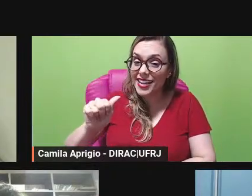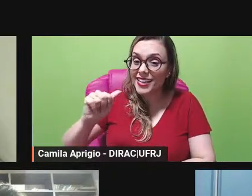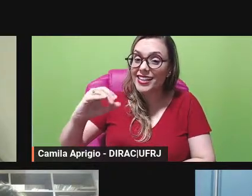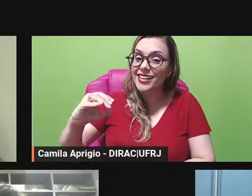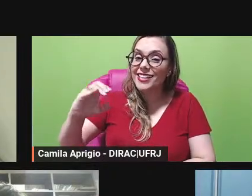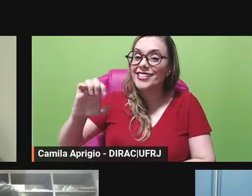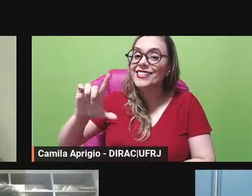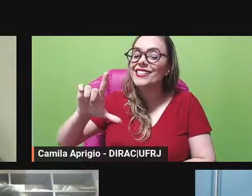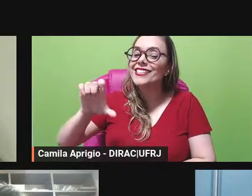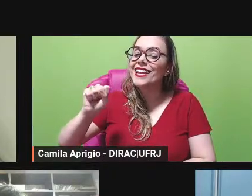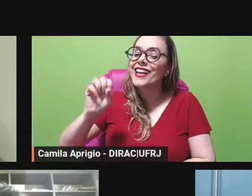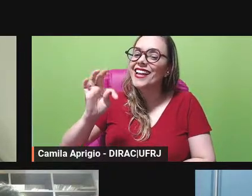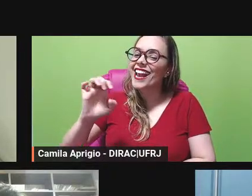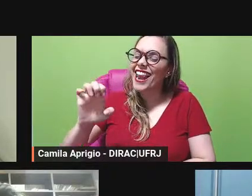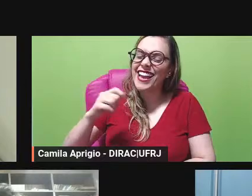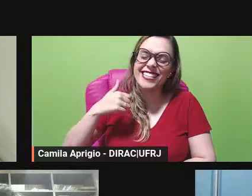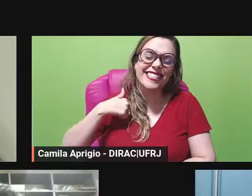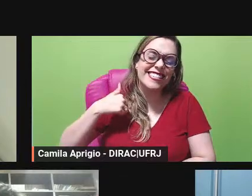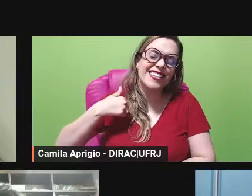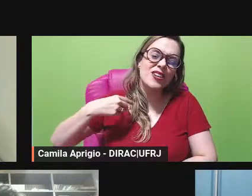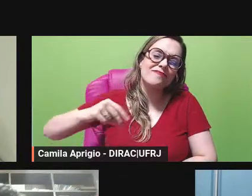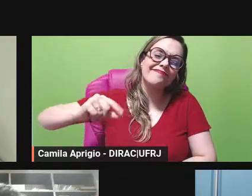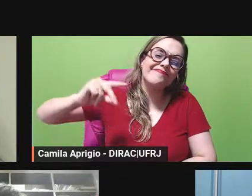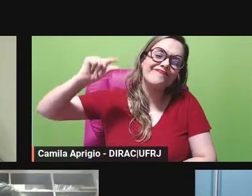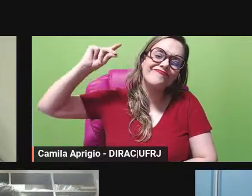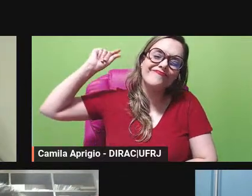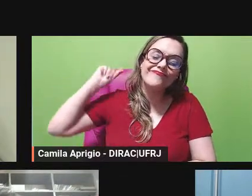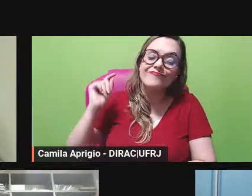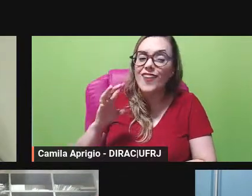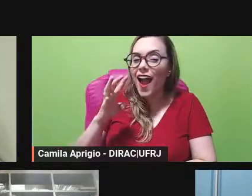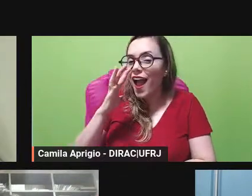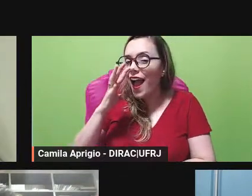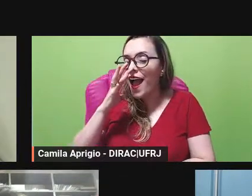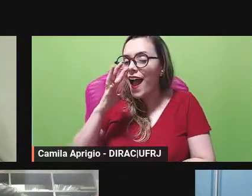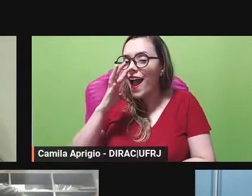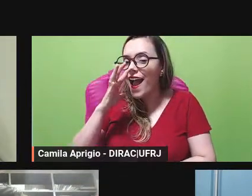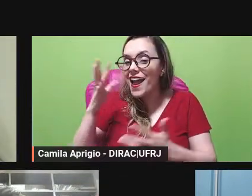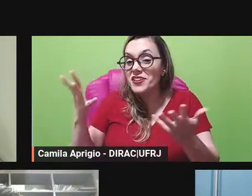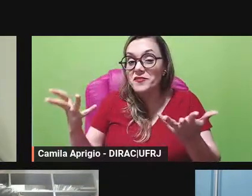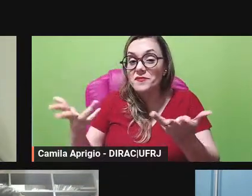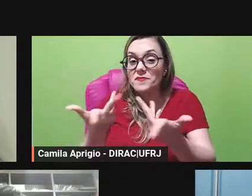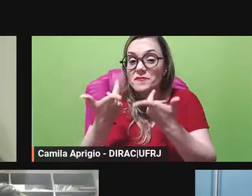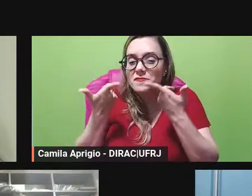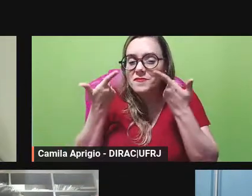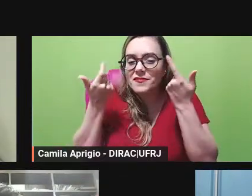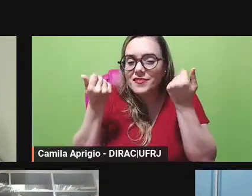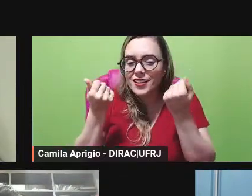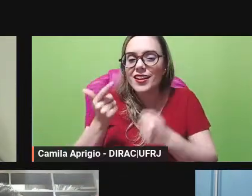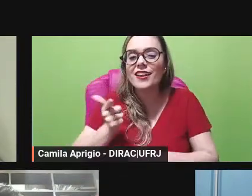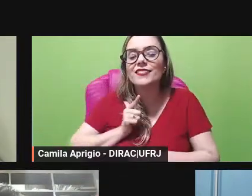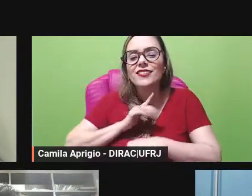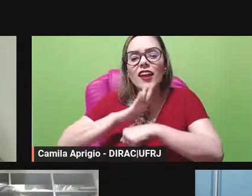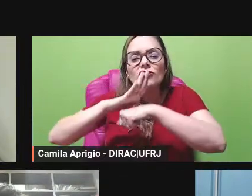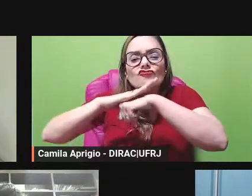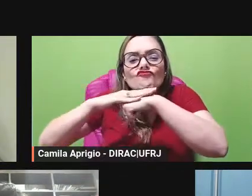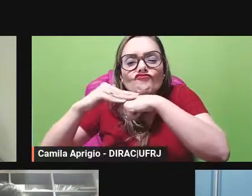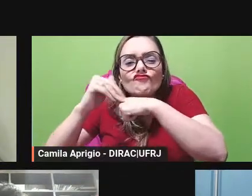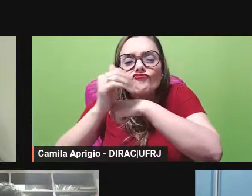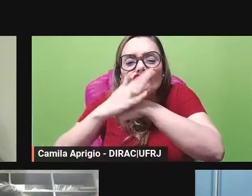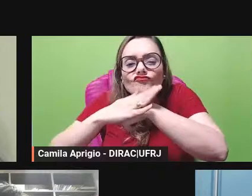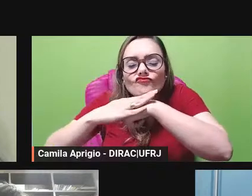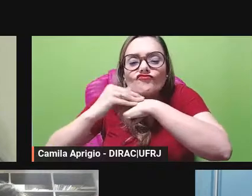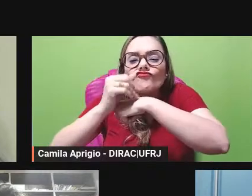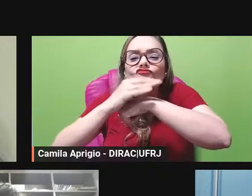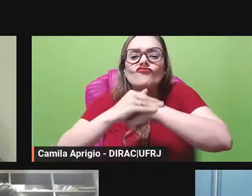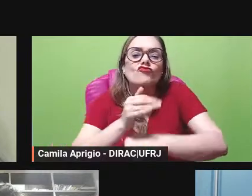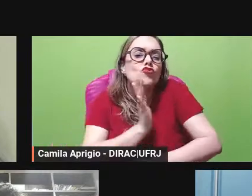uma longa admiração a atuação profissional da professora Maria Celeste e a sua generosidade sempre foram